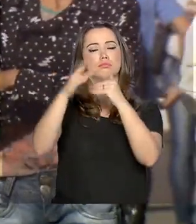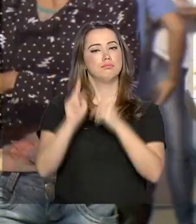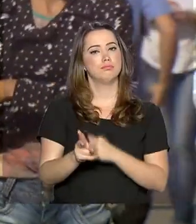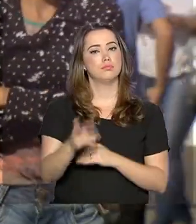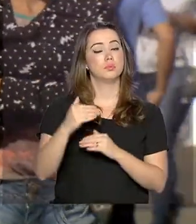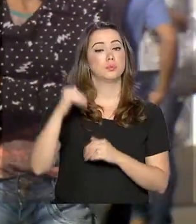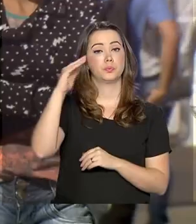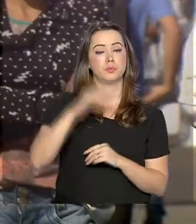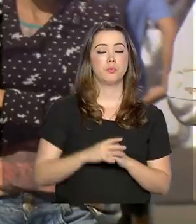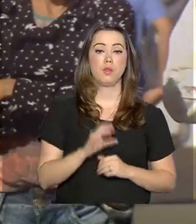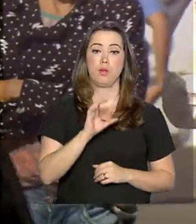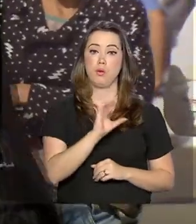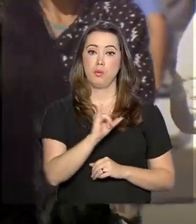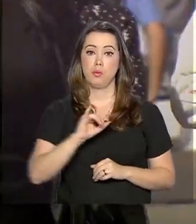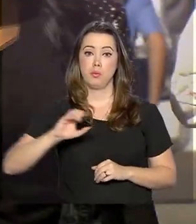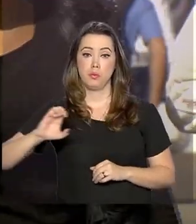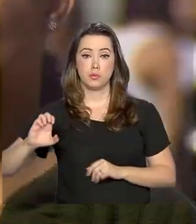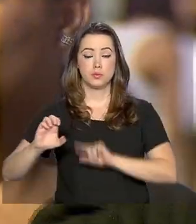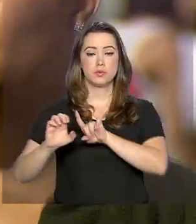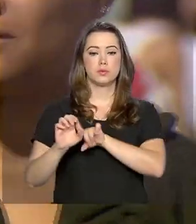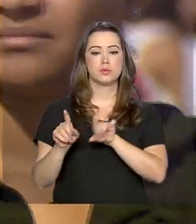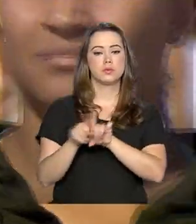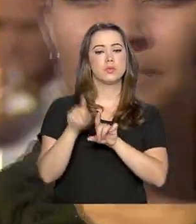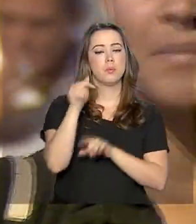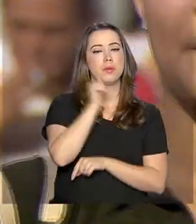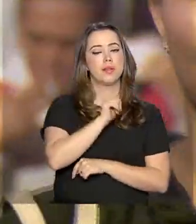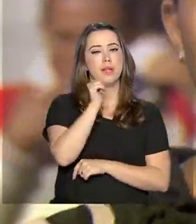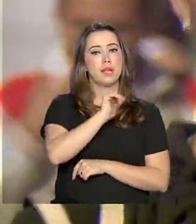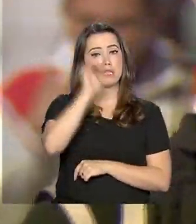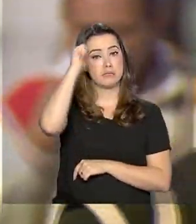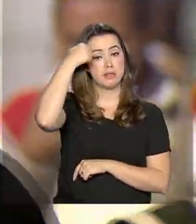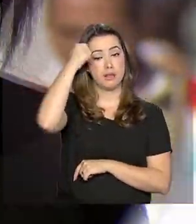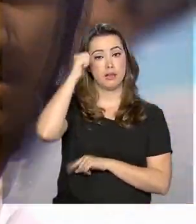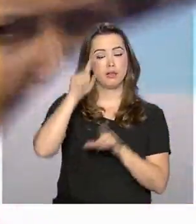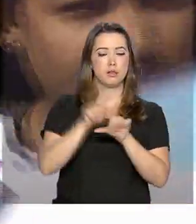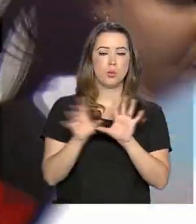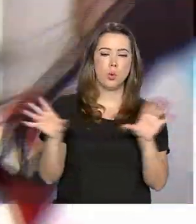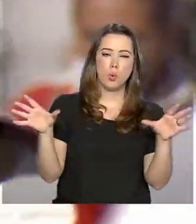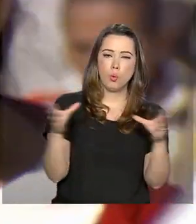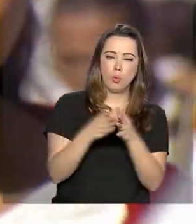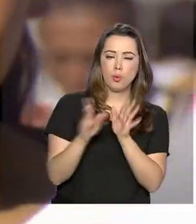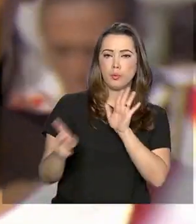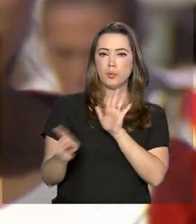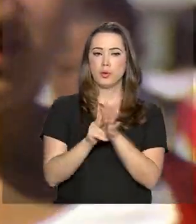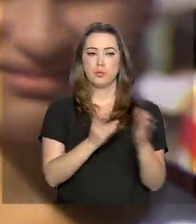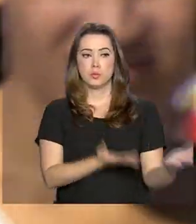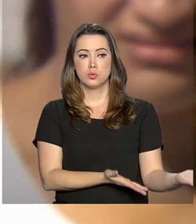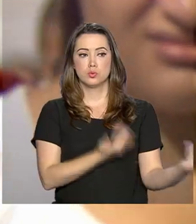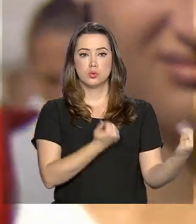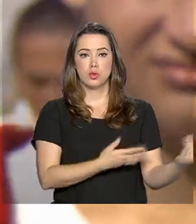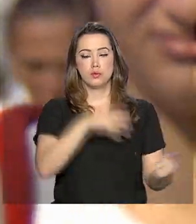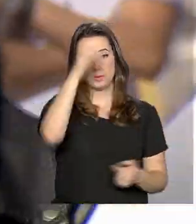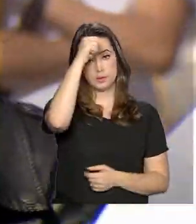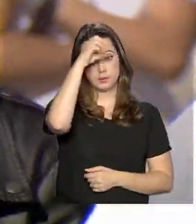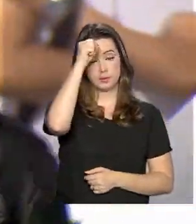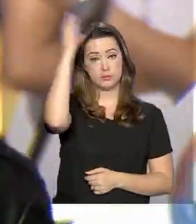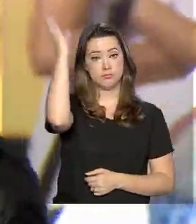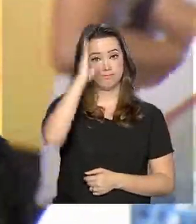o levantamento do Centro de Integração Empresa-Escola, o CEE, mulheres afrodescendentes formam o retrato dos jovens aprendizes no